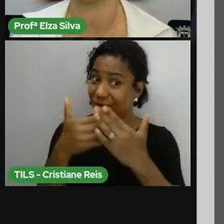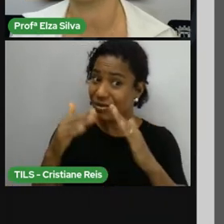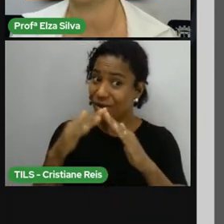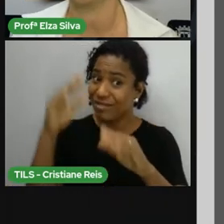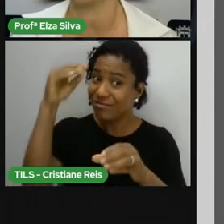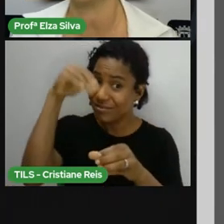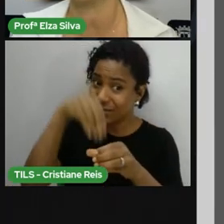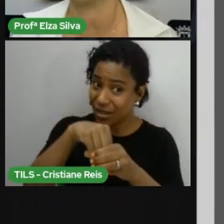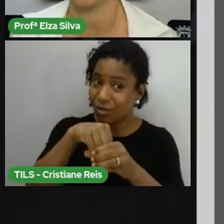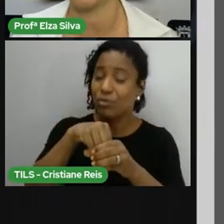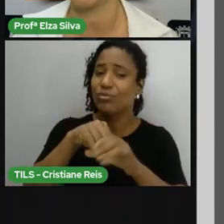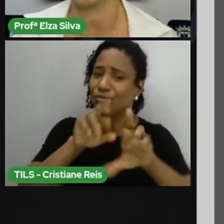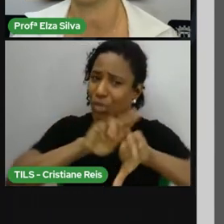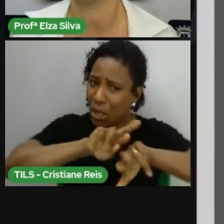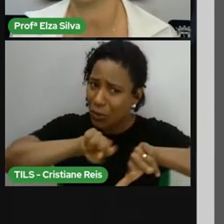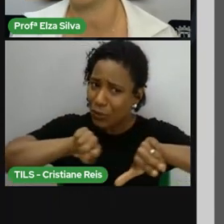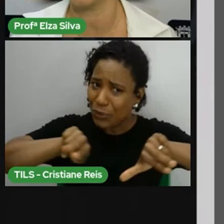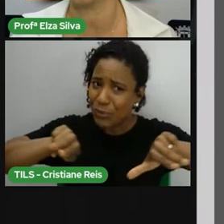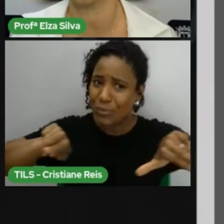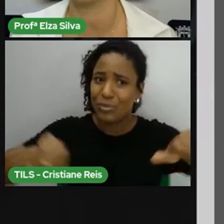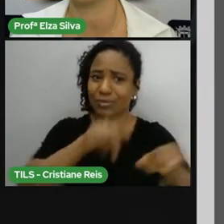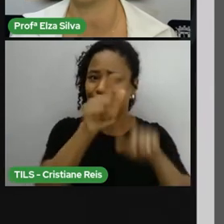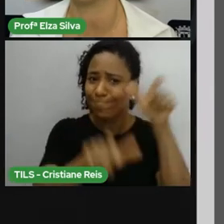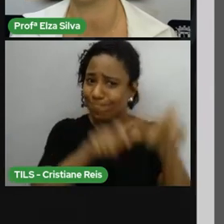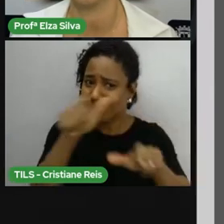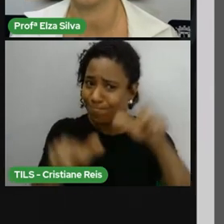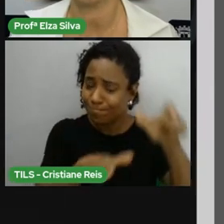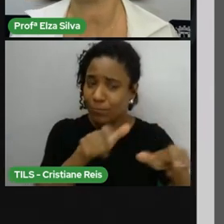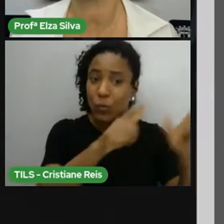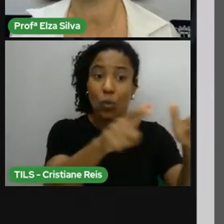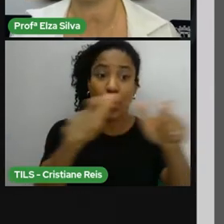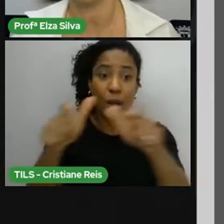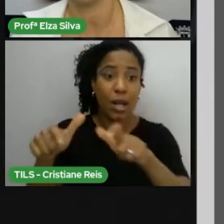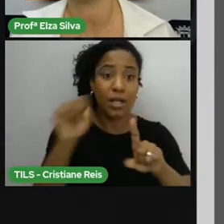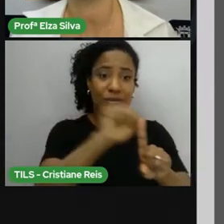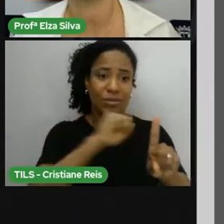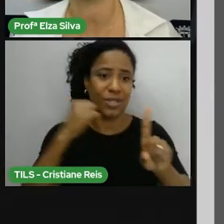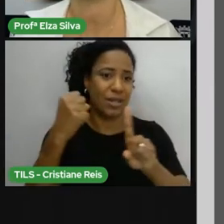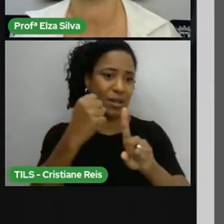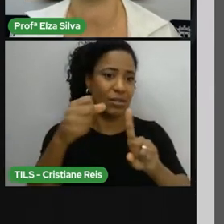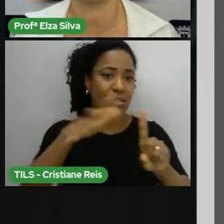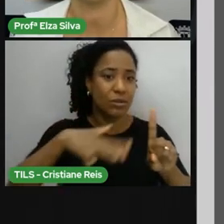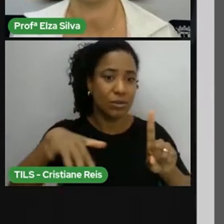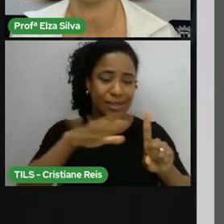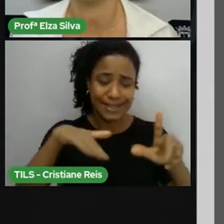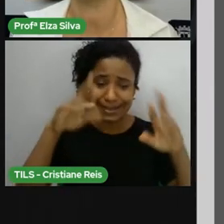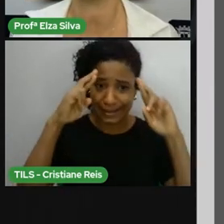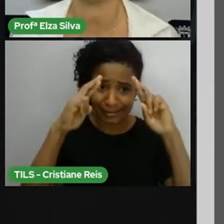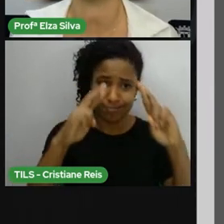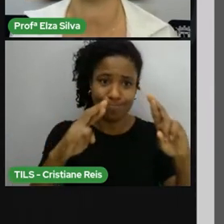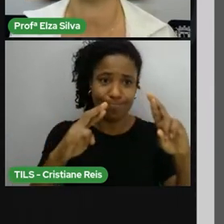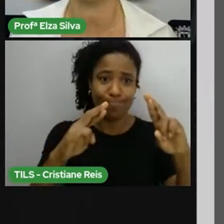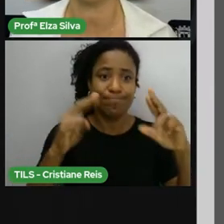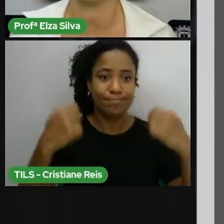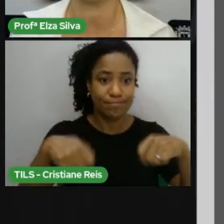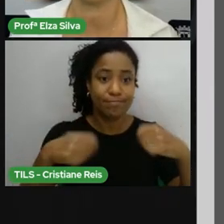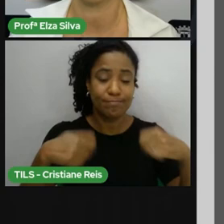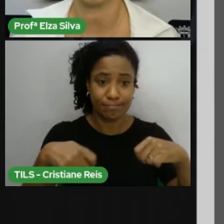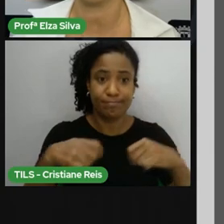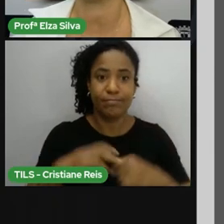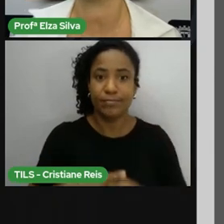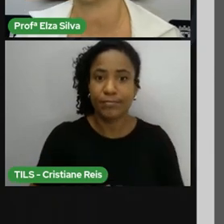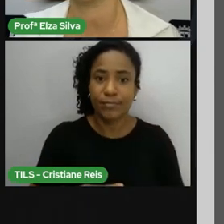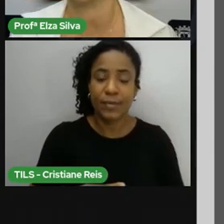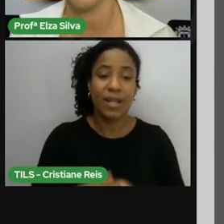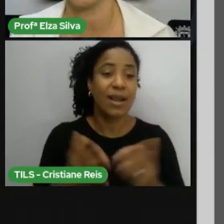presente em todos os espaços por onde andamos. então agora vamos descobrir algumas palavras em inglês